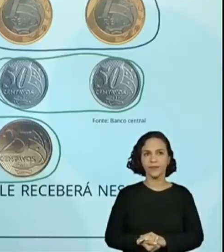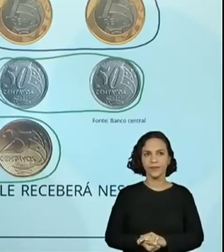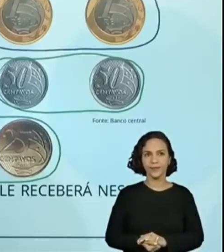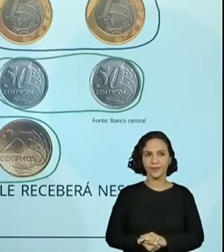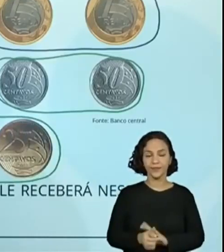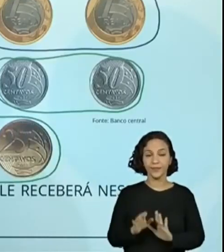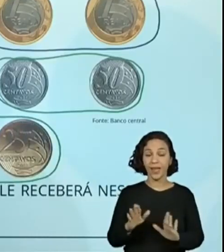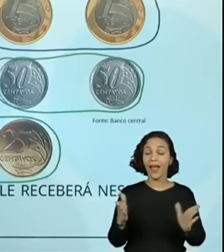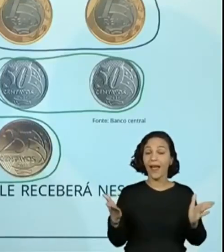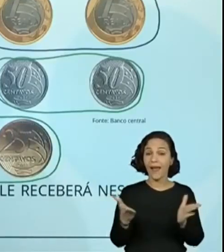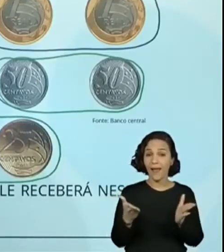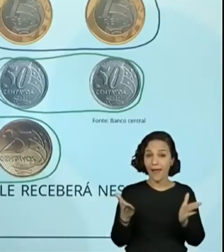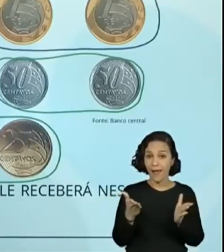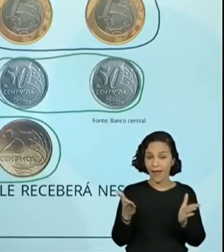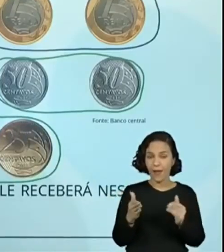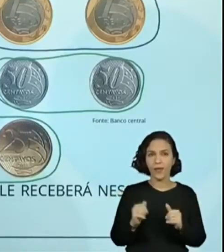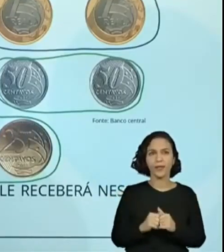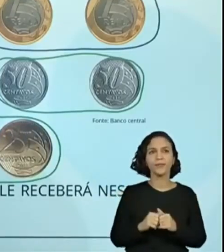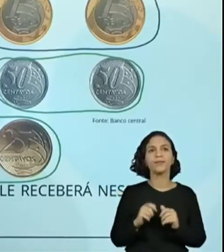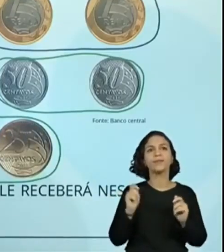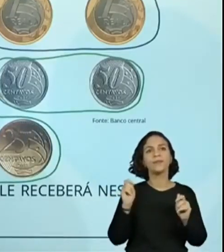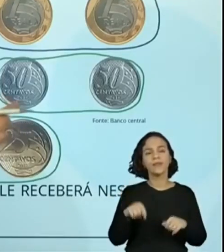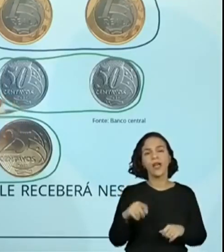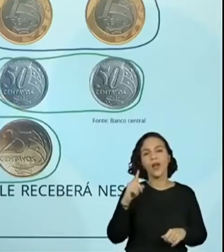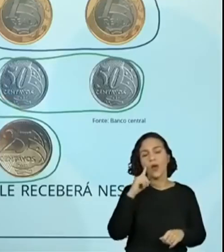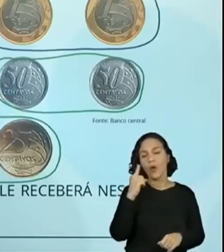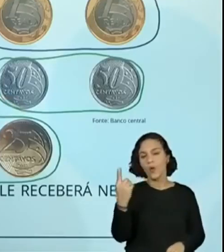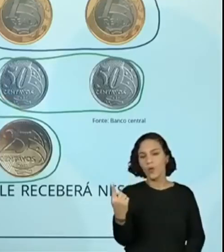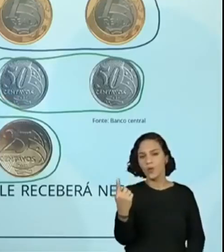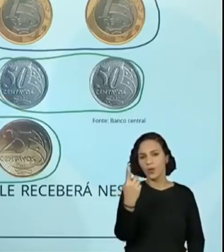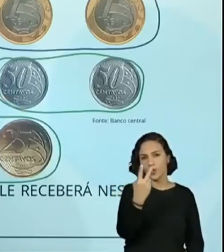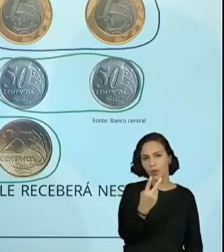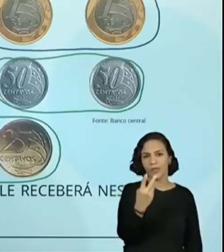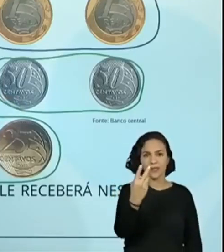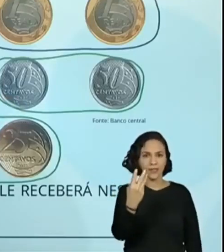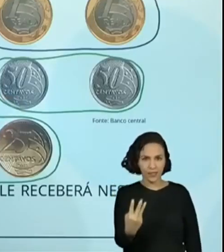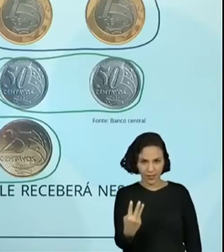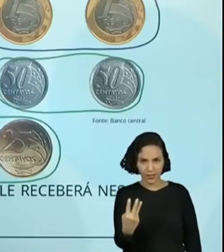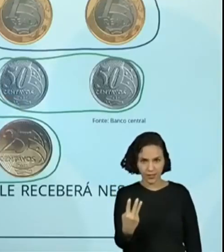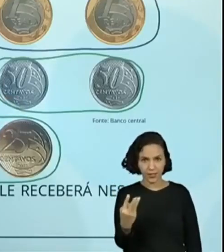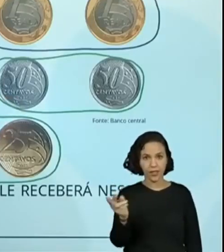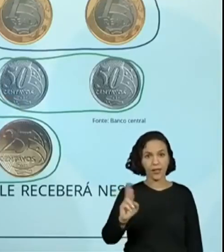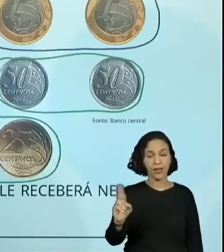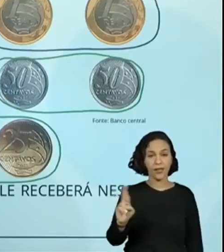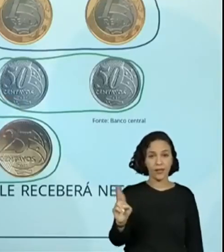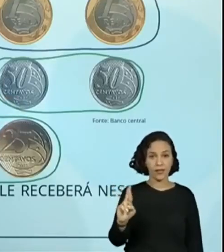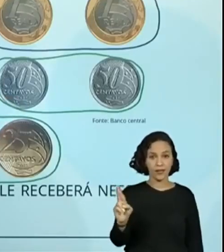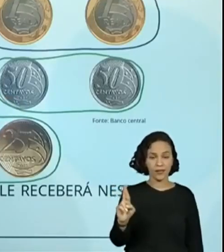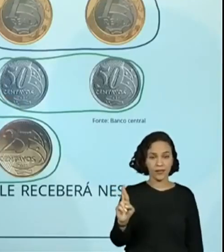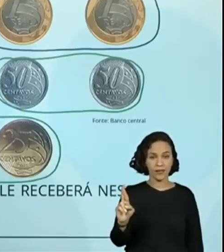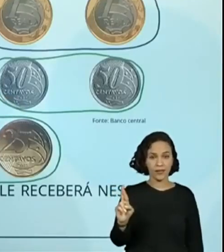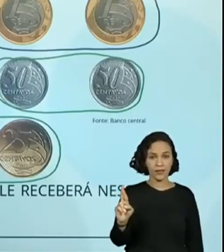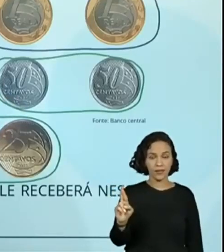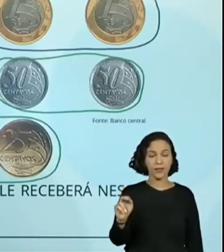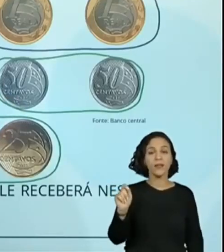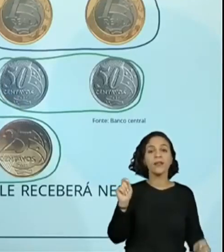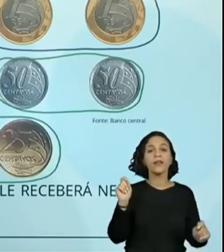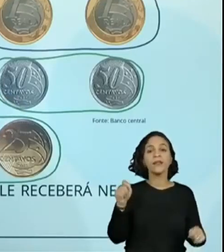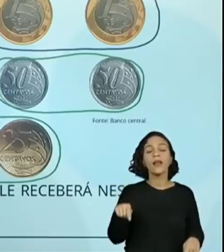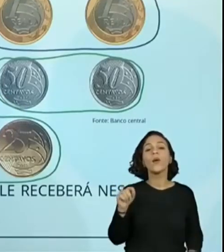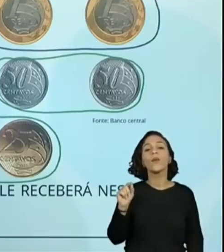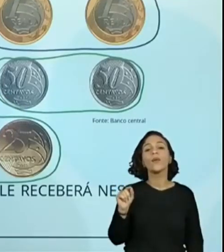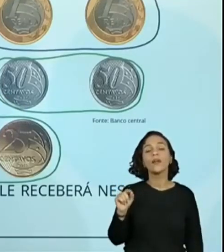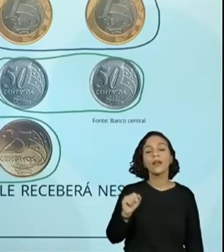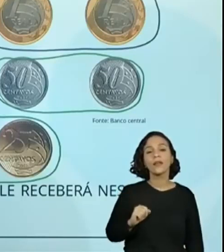Agora, eu posso juntar, tem um, dois, três reais, eu posso juntar para fazer as cédulas